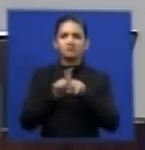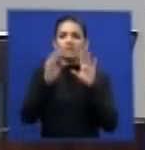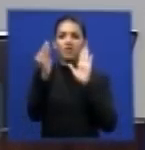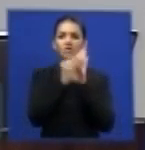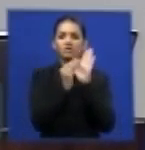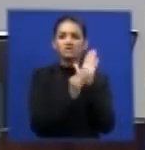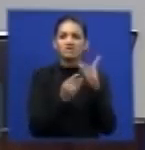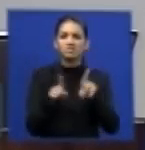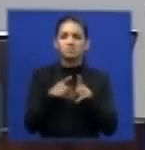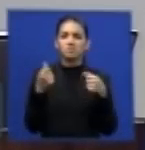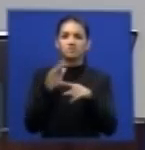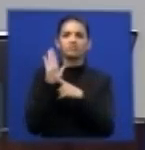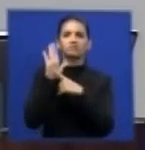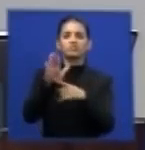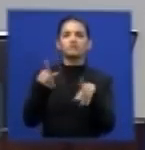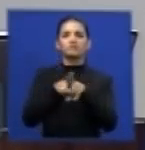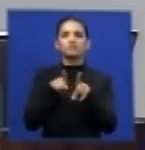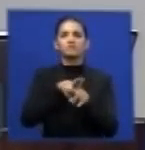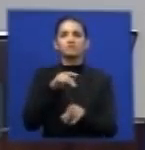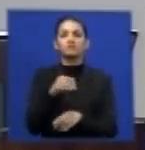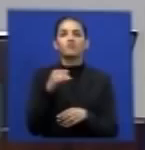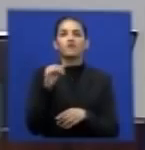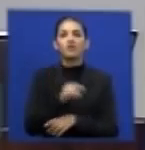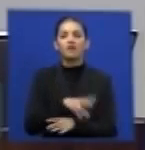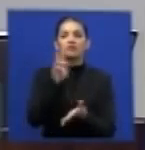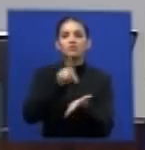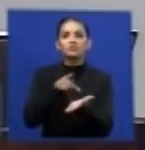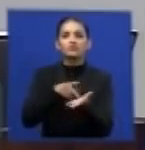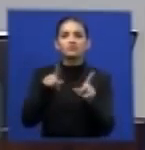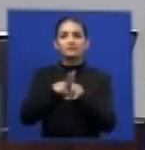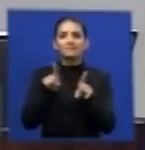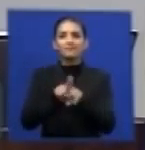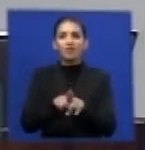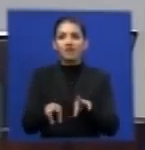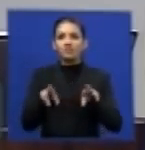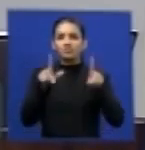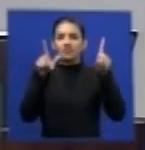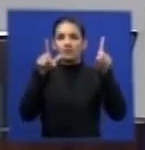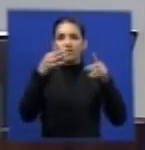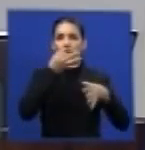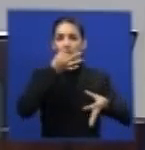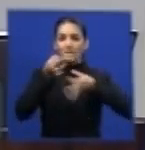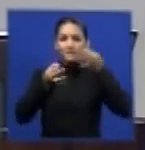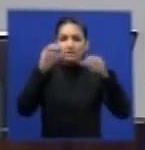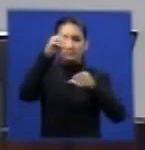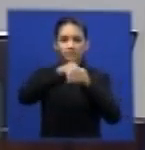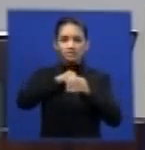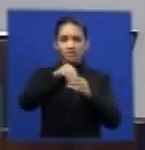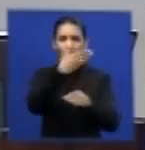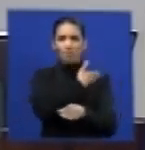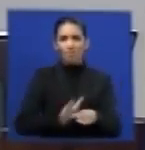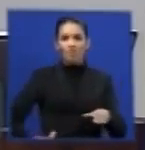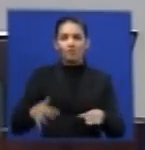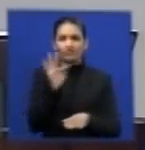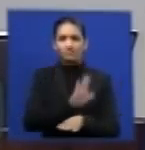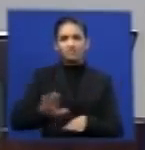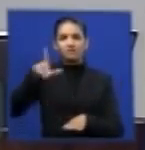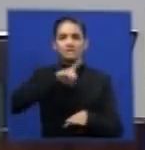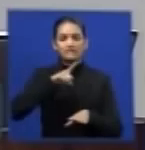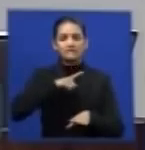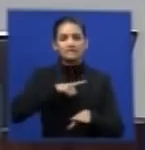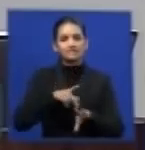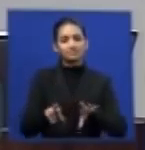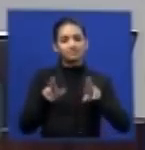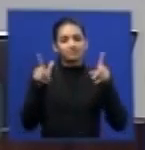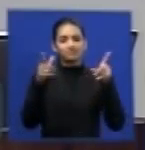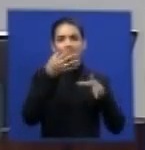exatamente a convergência de opiniões dentro do governo federal e digo isso especialmente porque